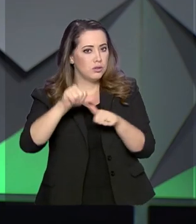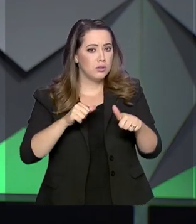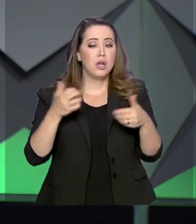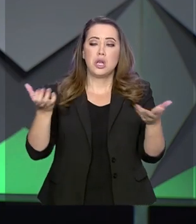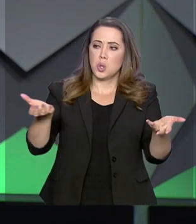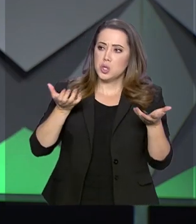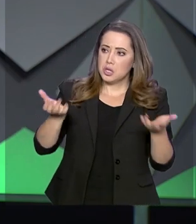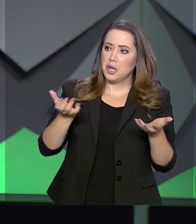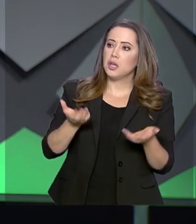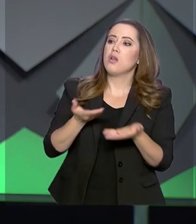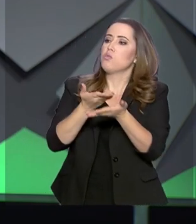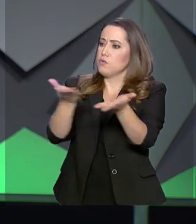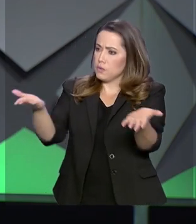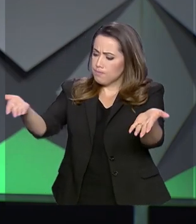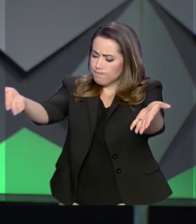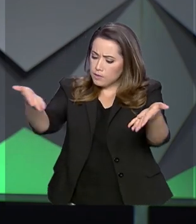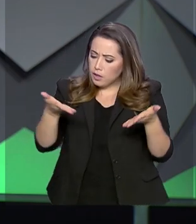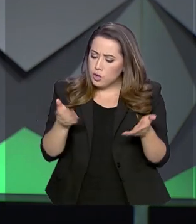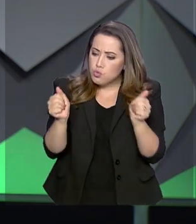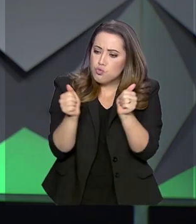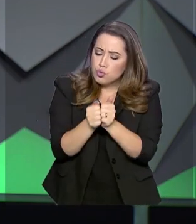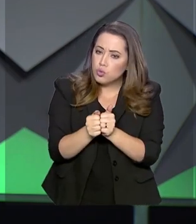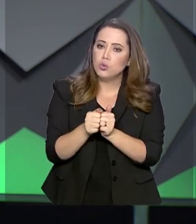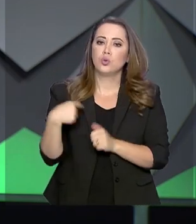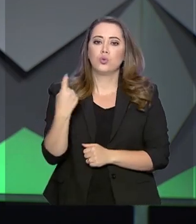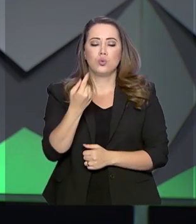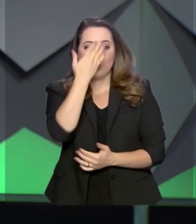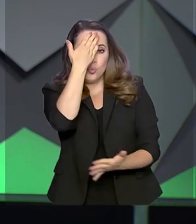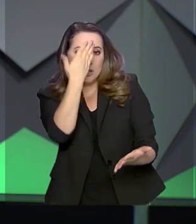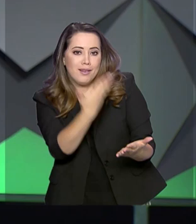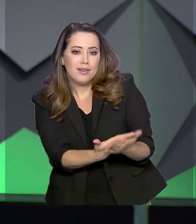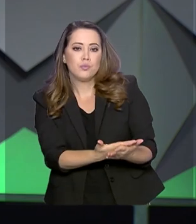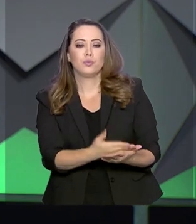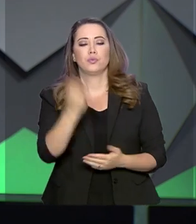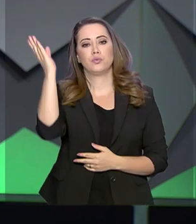isso com vocês, com os senhores que estão aqui acreditando no Brasil.